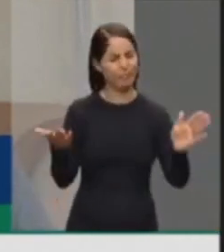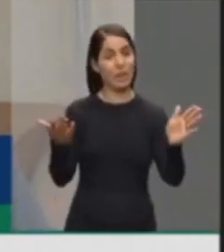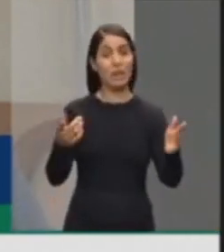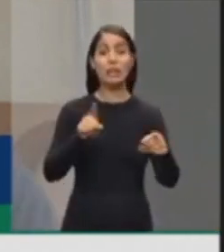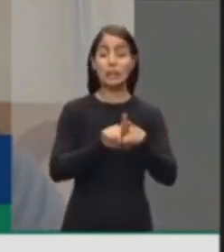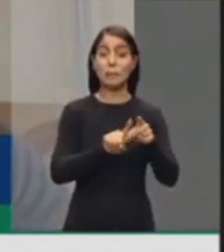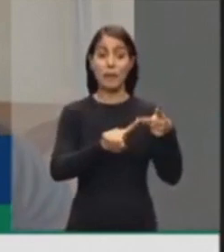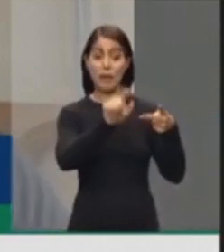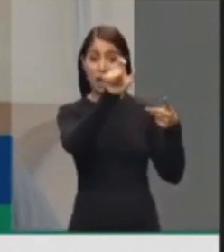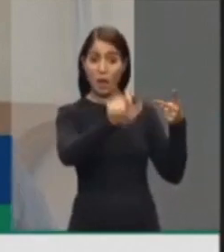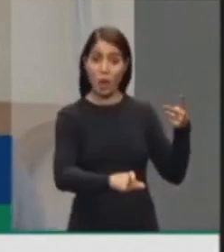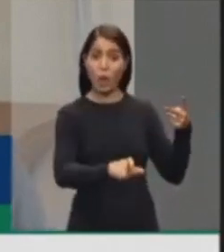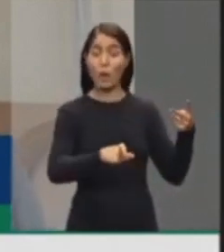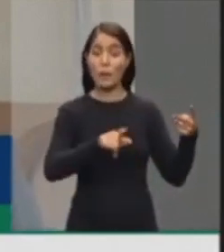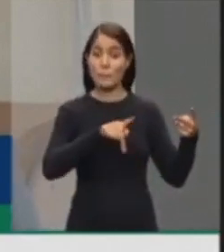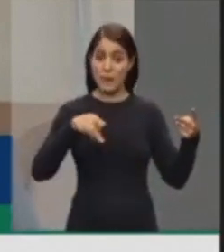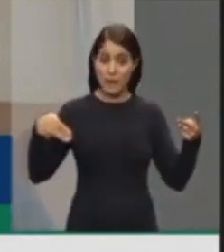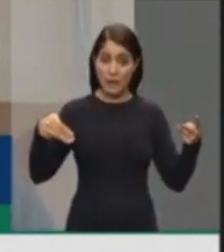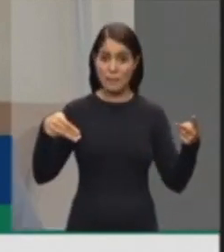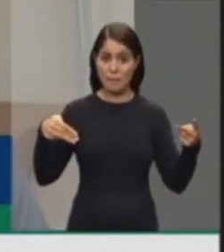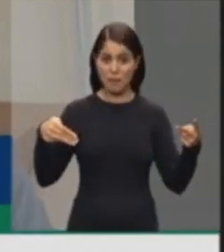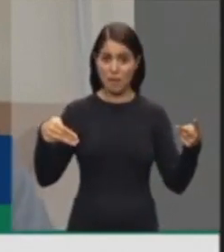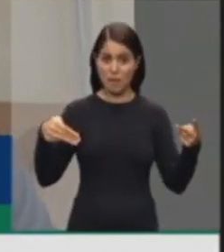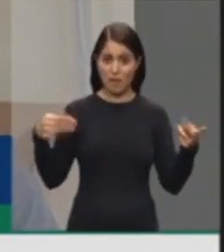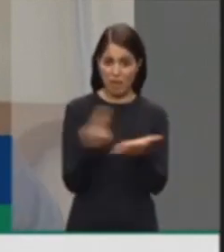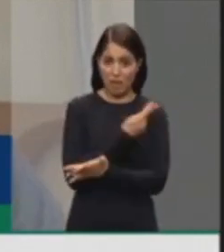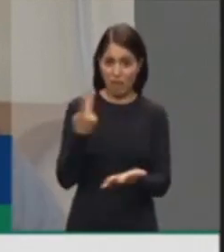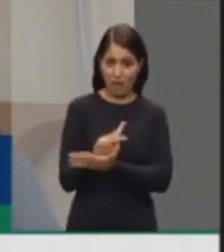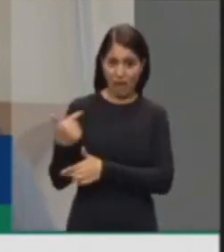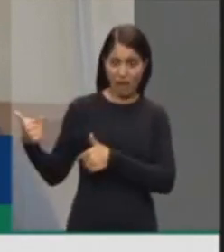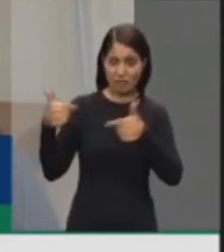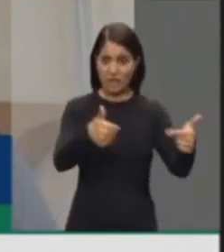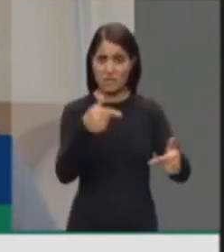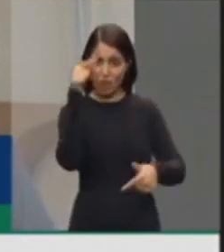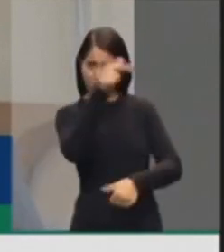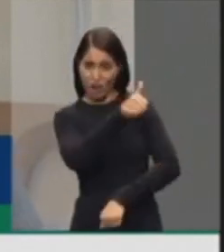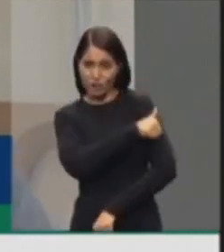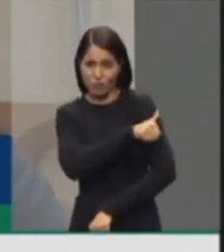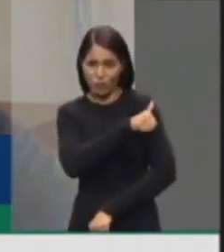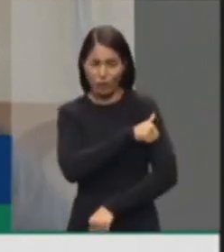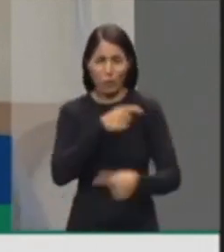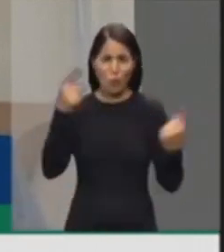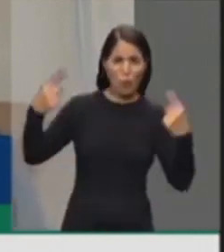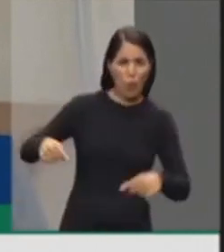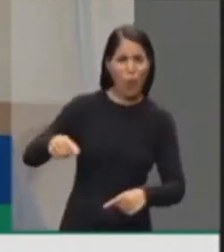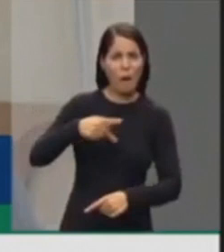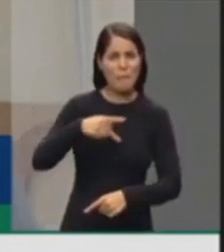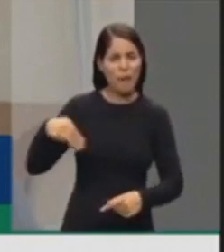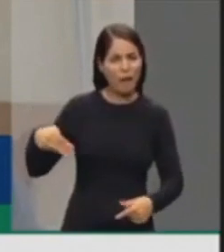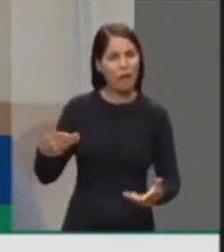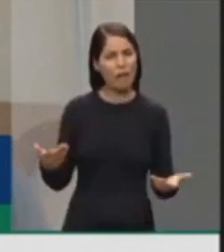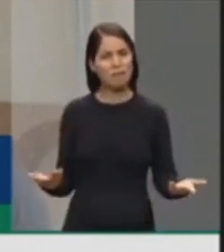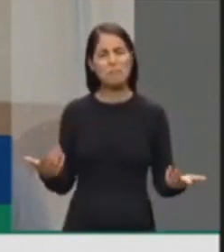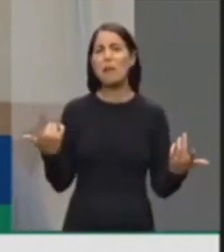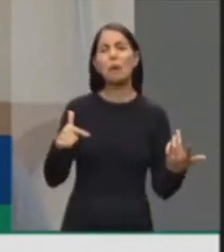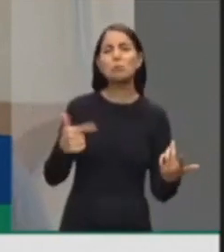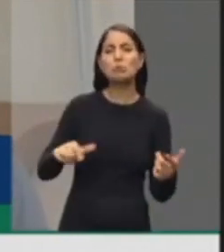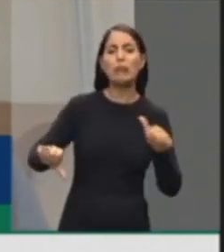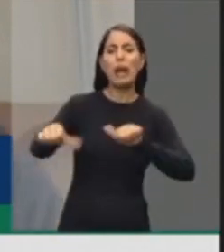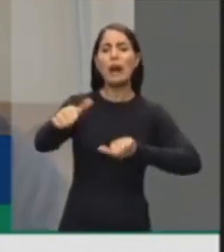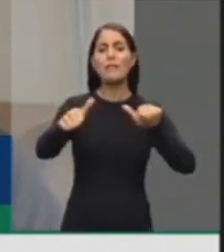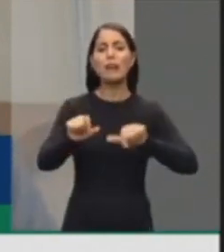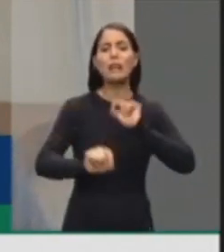militar está tendo uma atuação errada, criticando a atuação da polícia militar e em nenhum momento faz uma avaliação